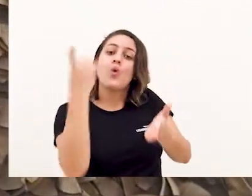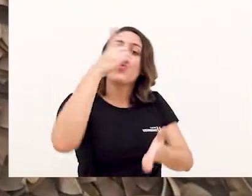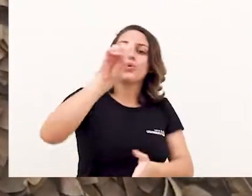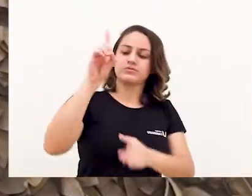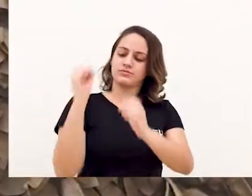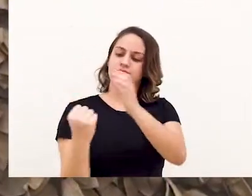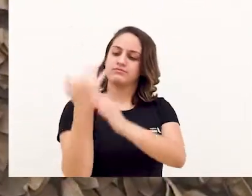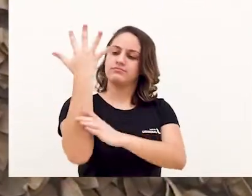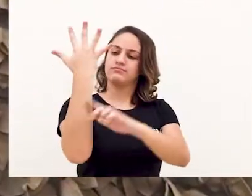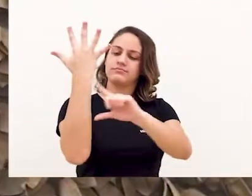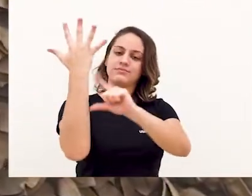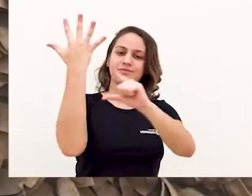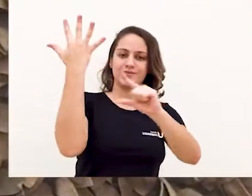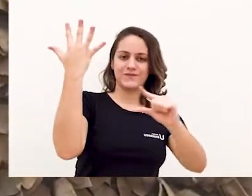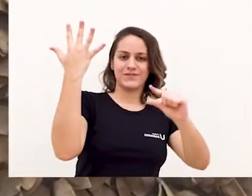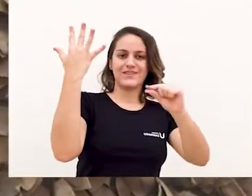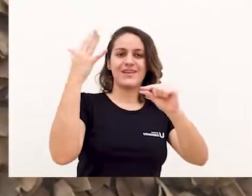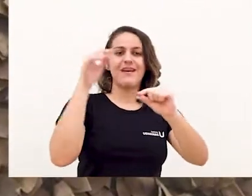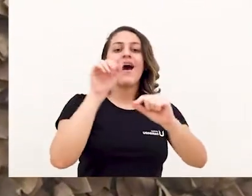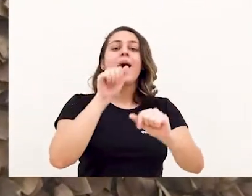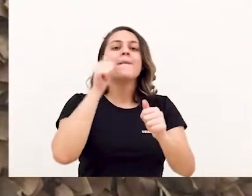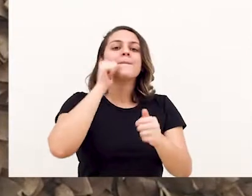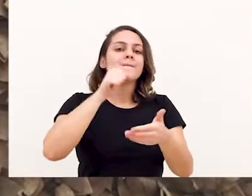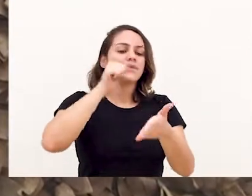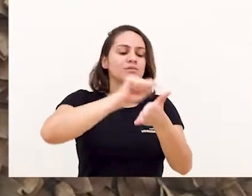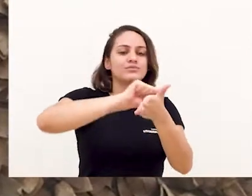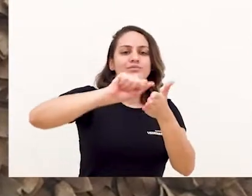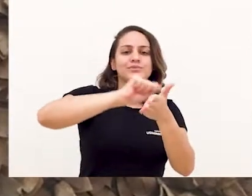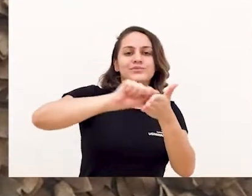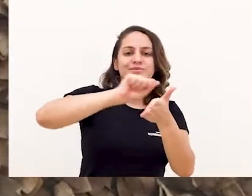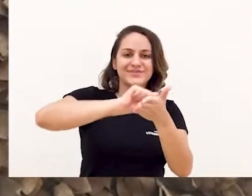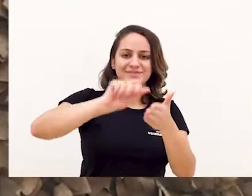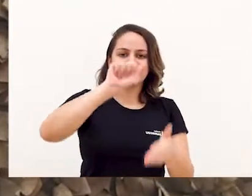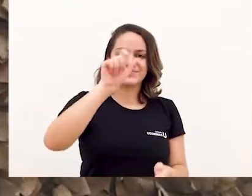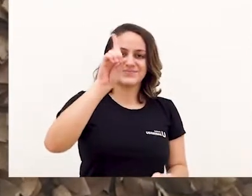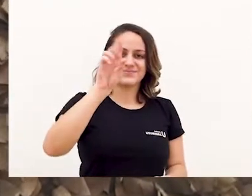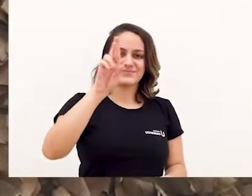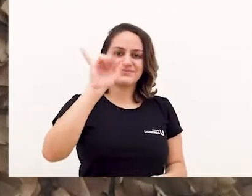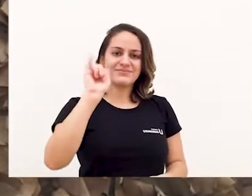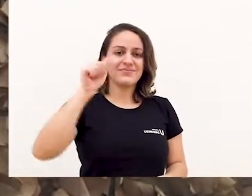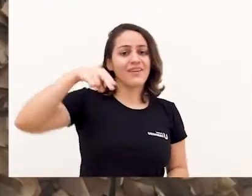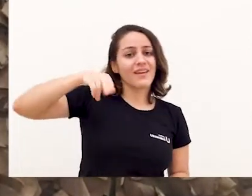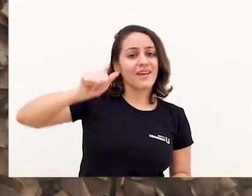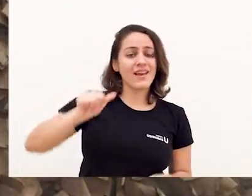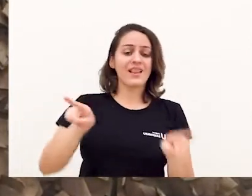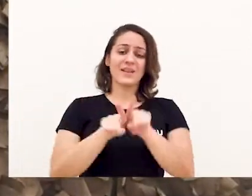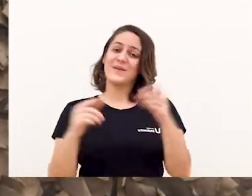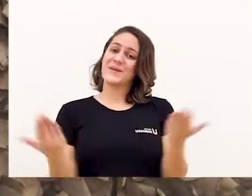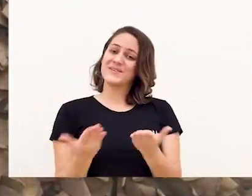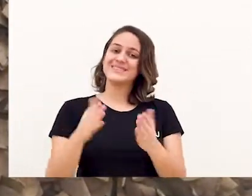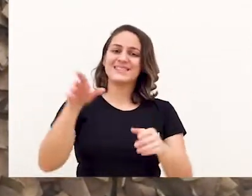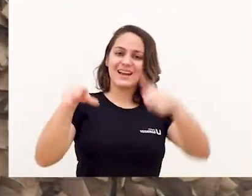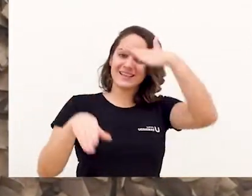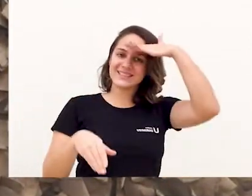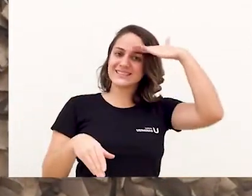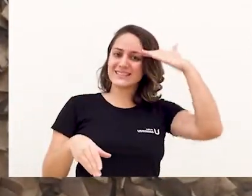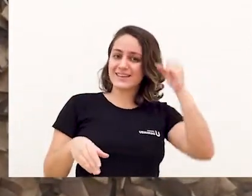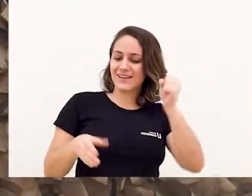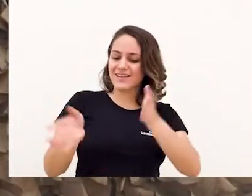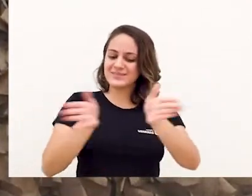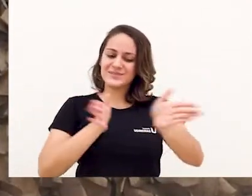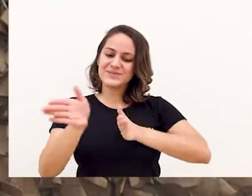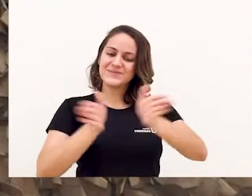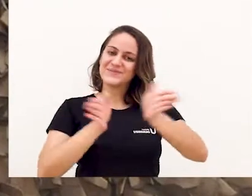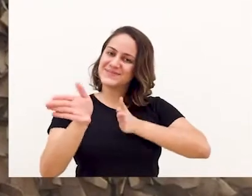Folha. A autora é Adriana Barreta Almeida. E foi lindamente interpretada em livros também por nossa amiguinha Sara.